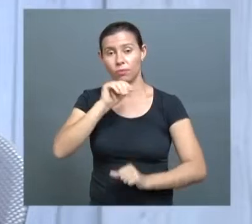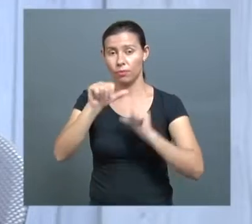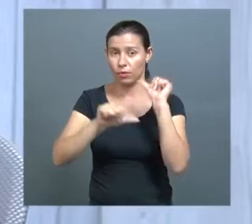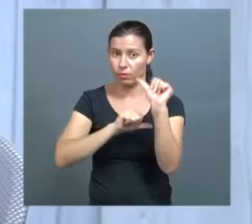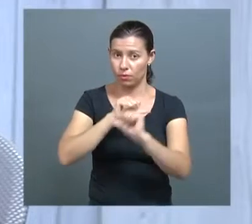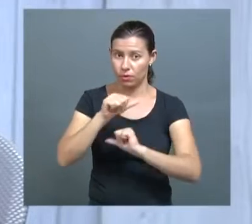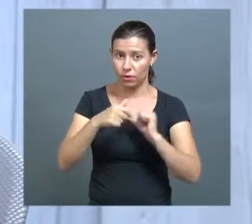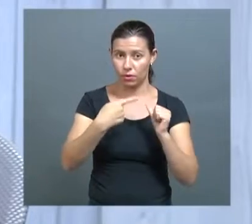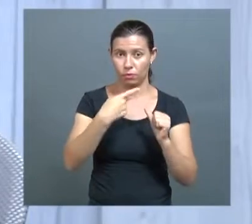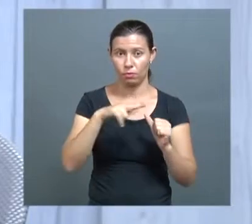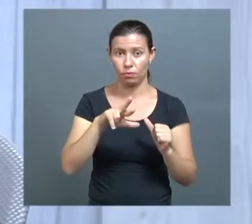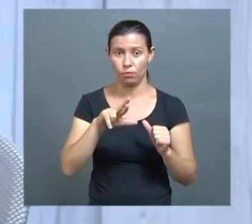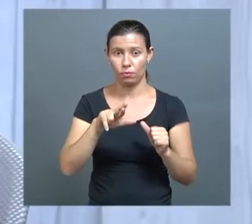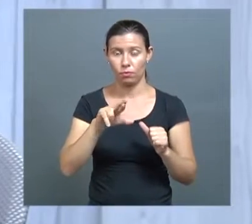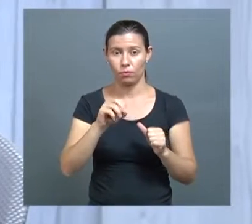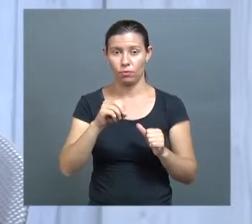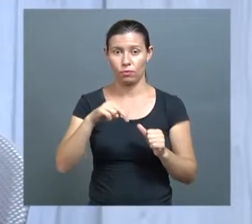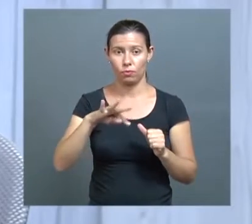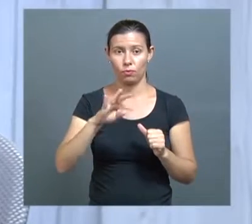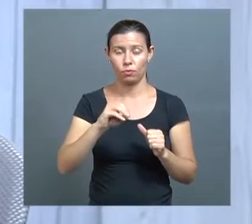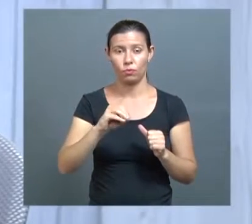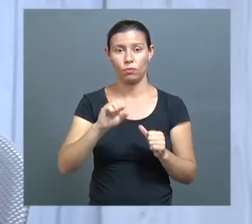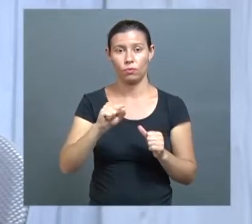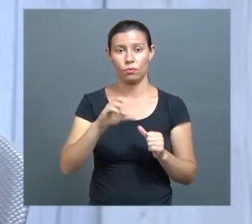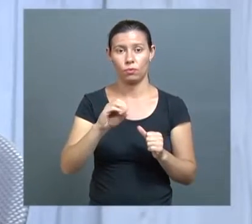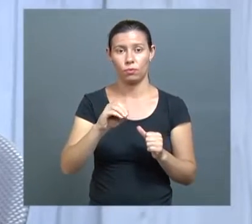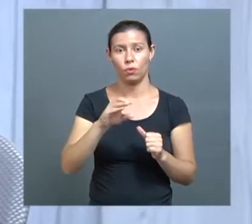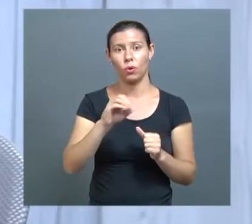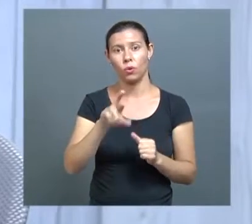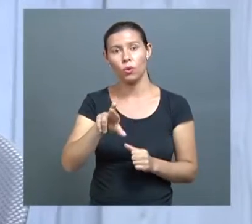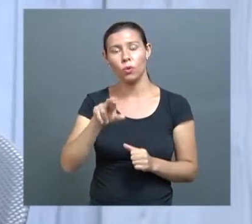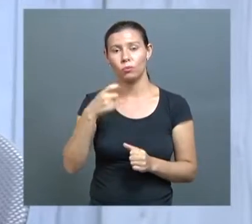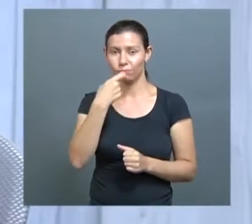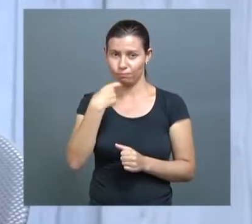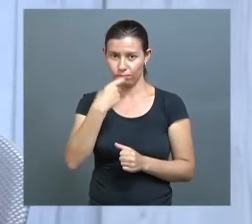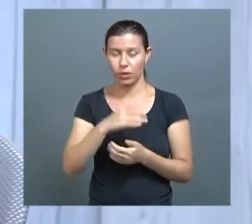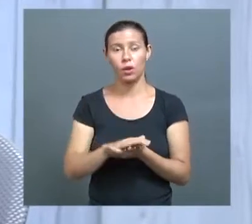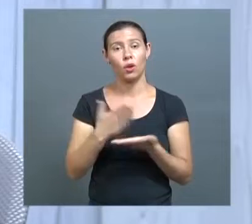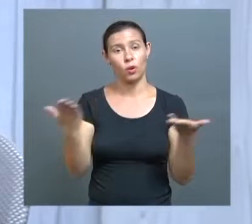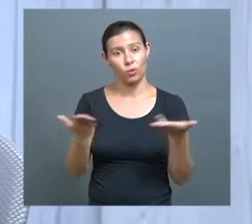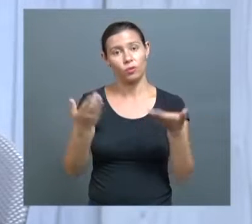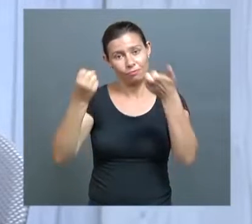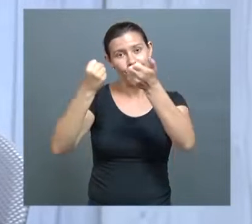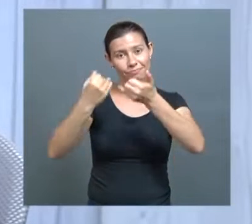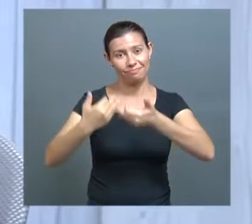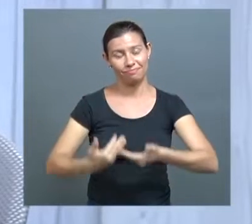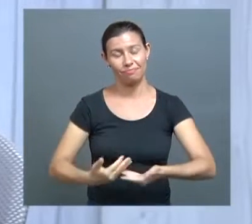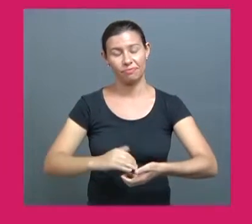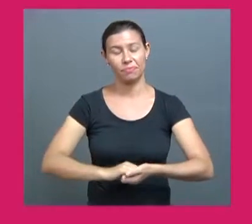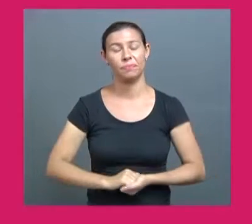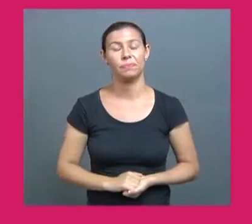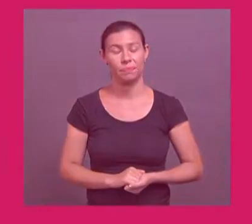no pronto-socorro do Hospital Odontológico. E é sobre esse assunto que vamos falar no Jornal da UFU de hoje.